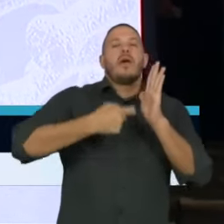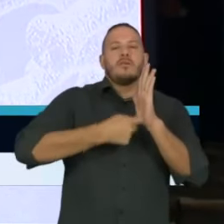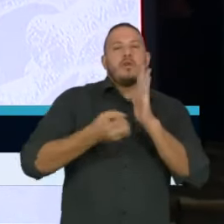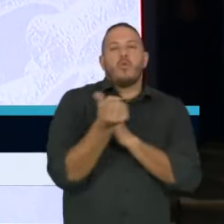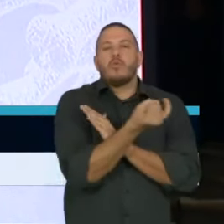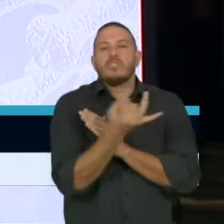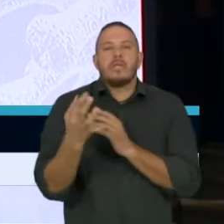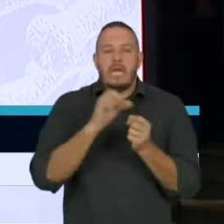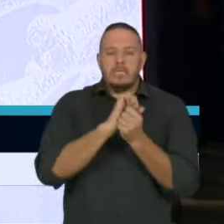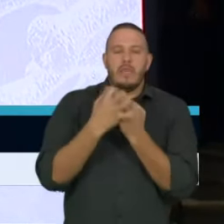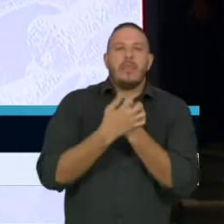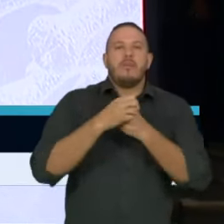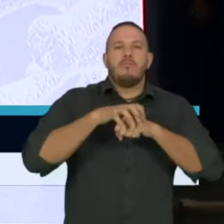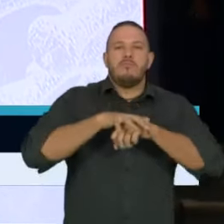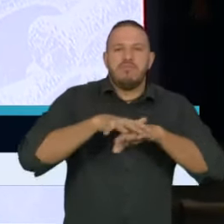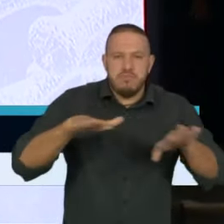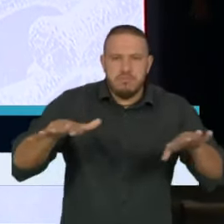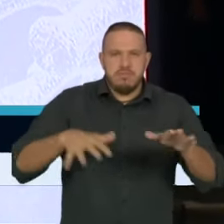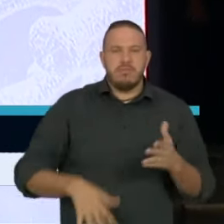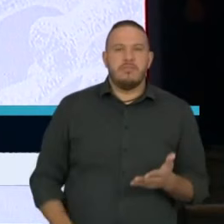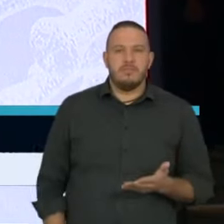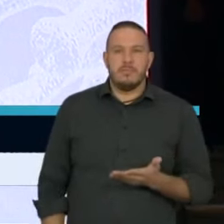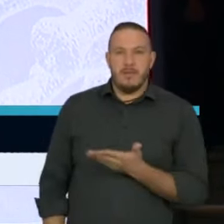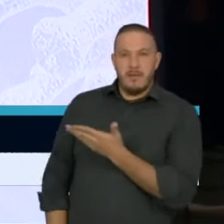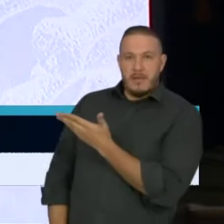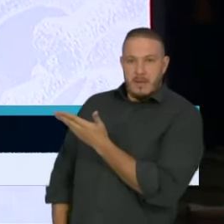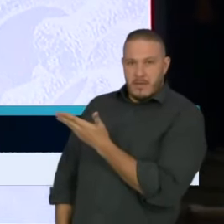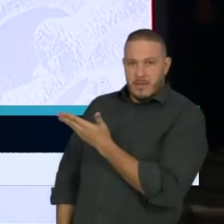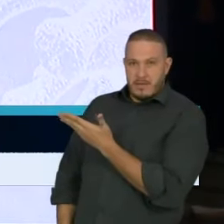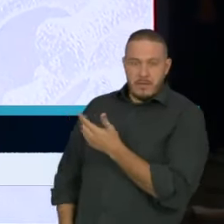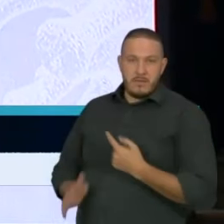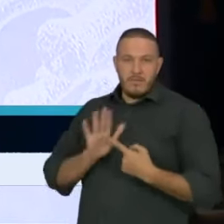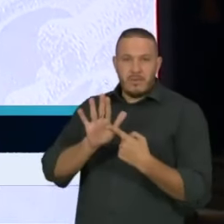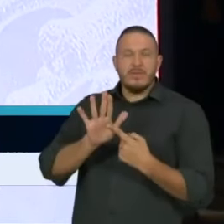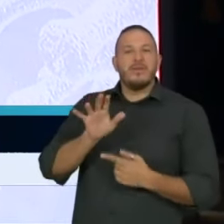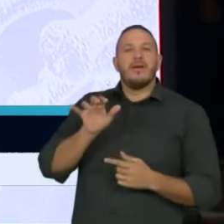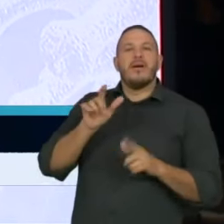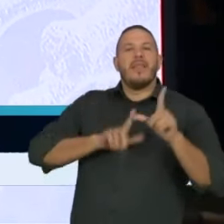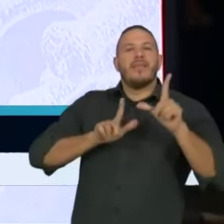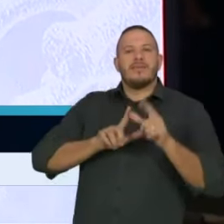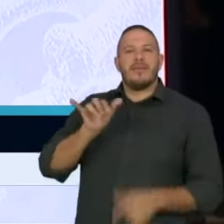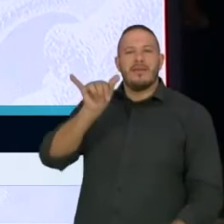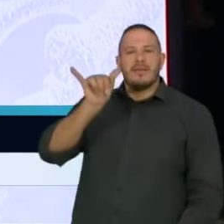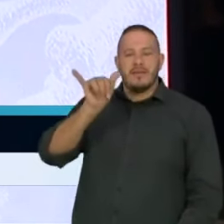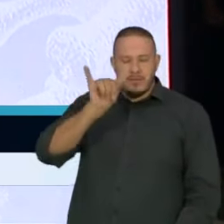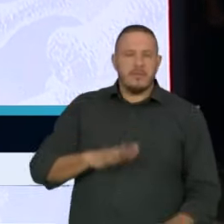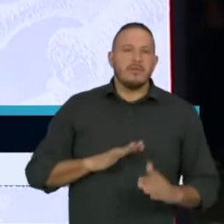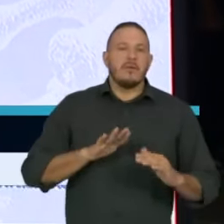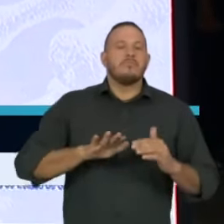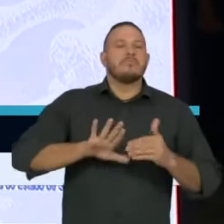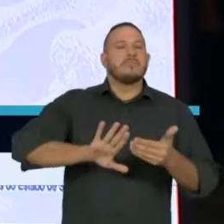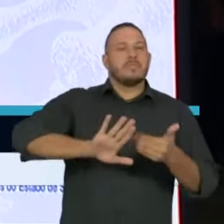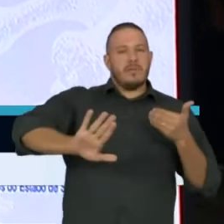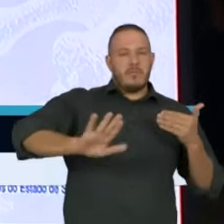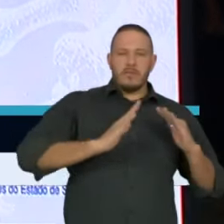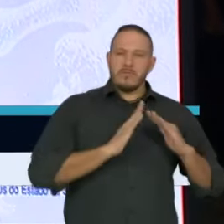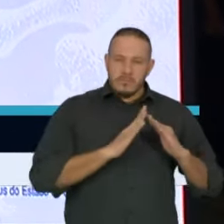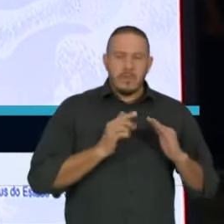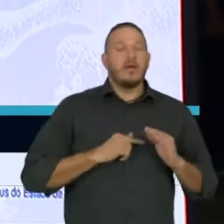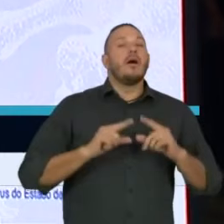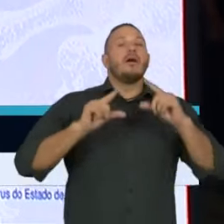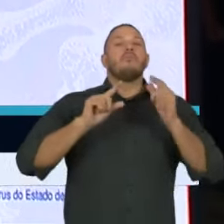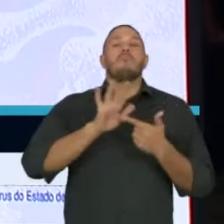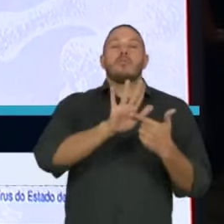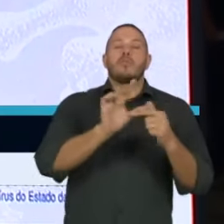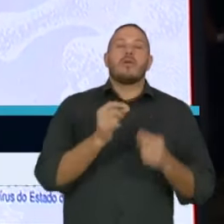taxa de contágio, que está lá no eixo Y. Então, está lá. Distancialmente social produz 25% de redução de